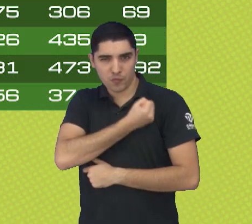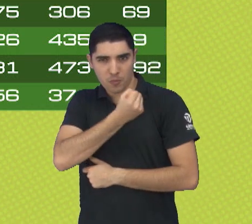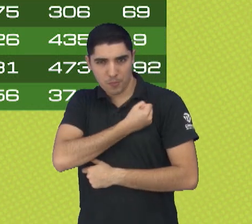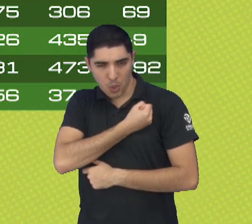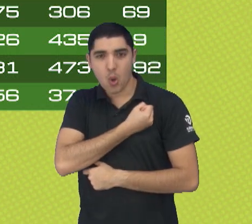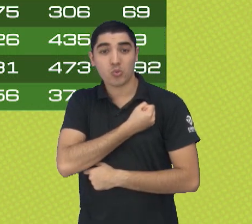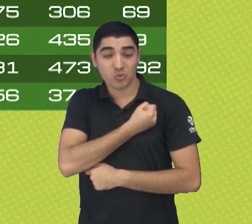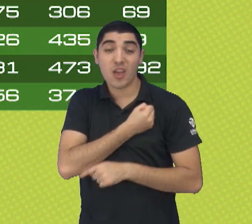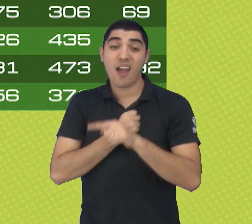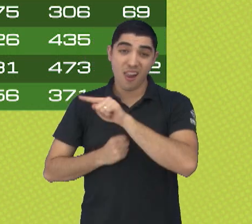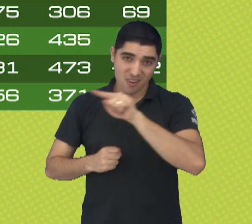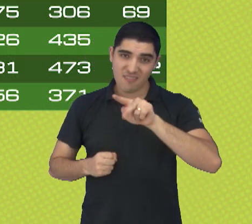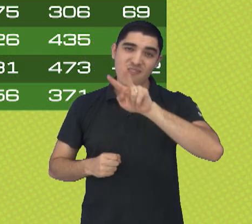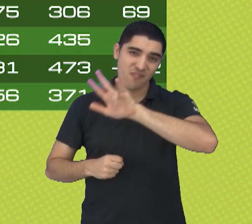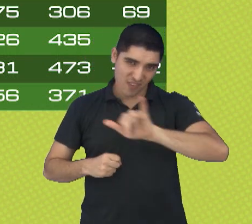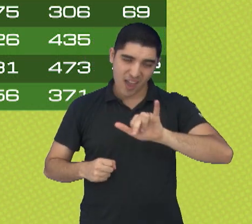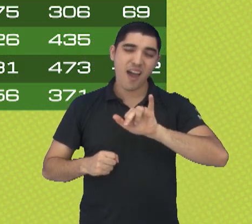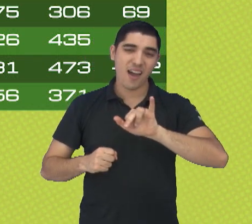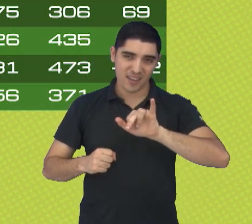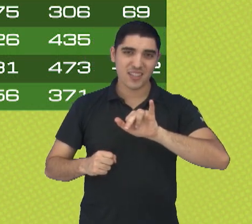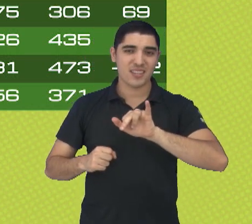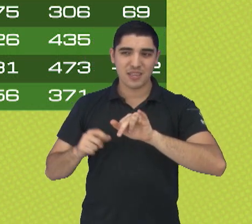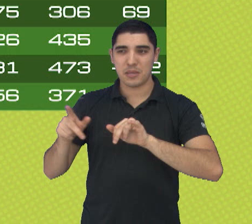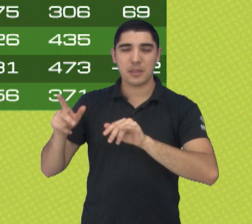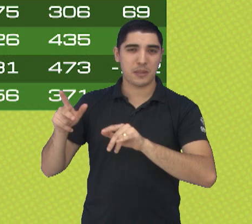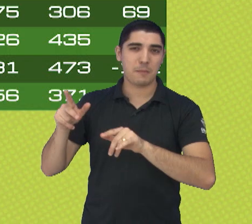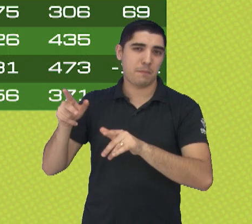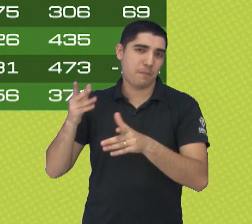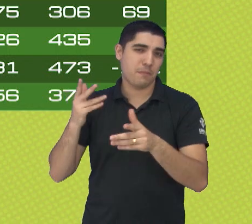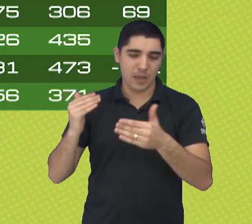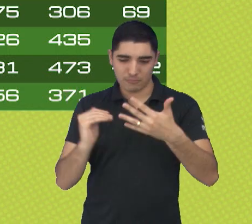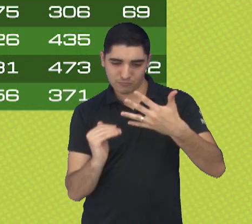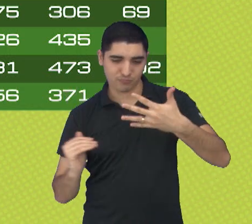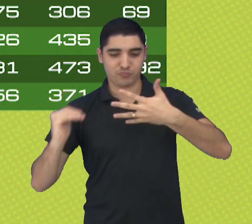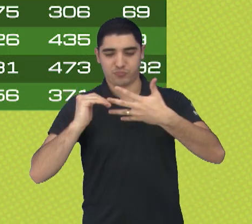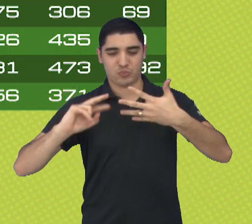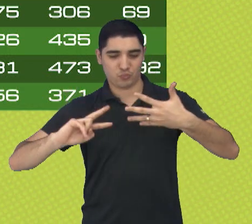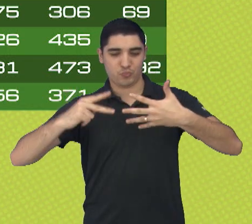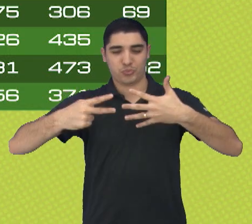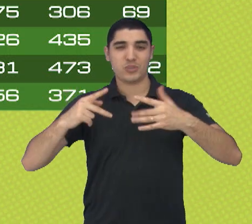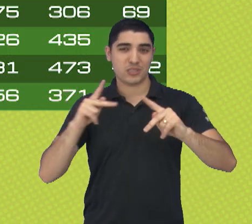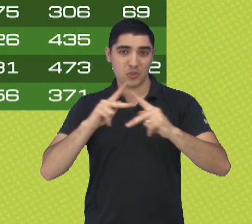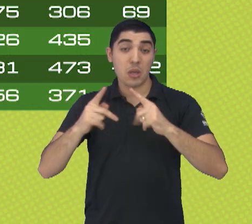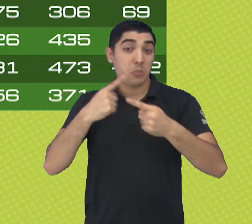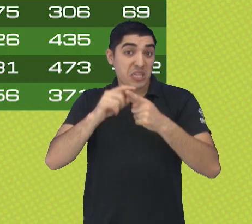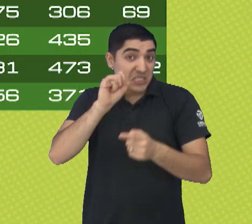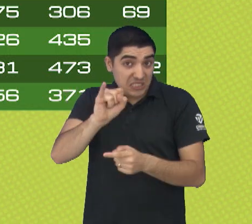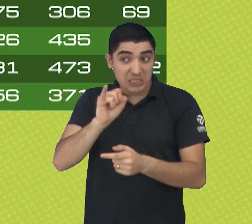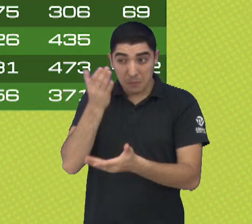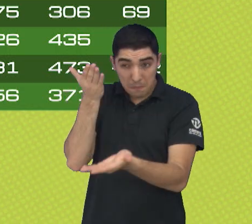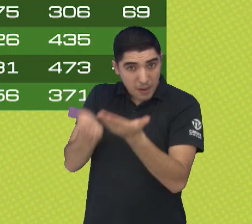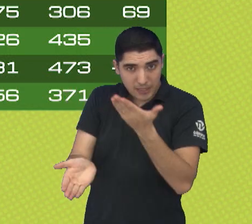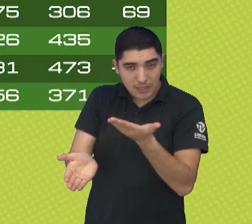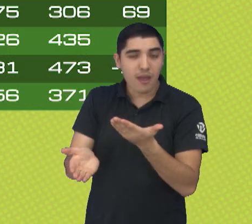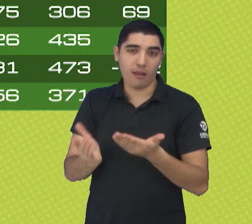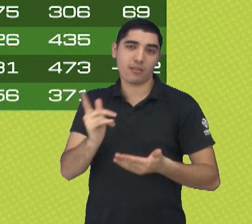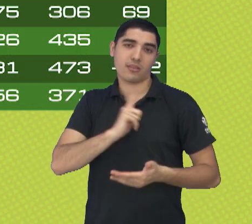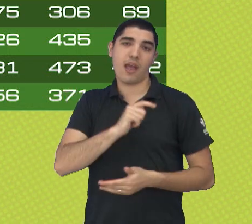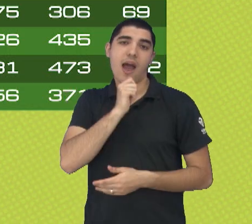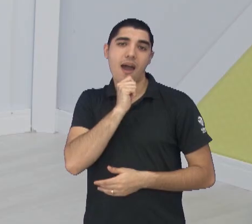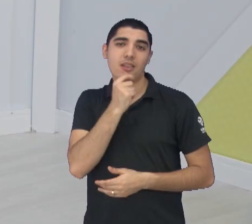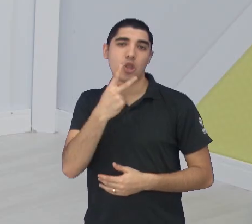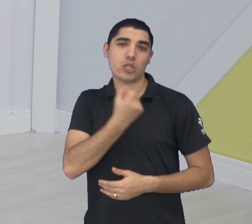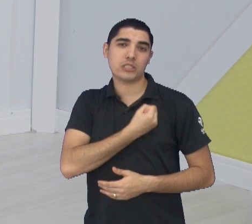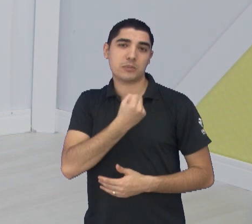essas equipes vão passar o São José, porque mesmo se elas perderem, elas vão somar mais dois pontos. Somando mais dois pontos, já vão pra onze.